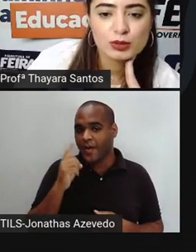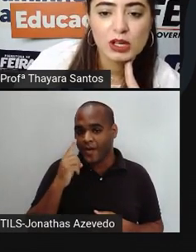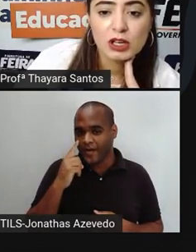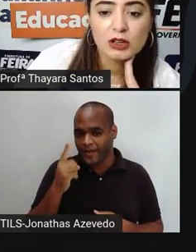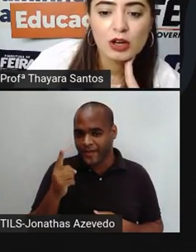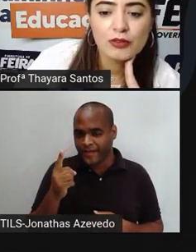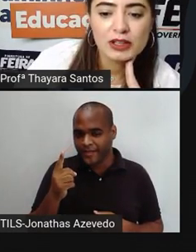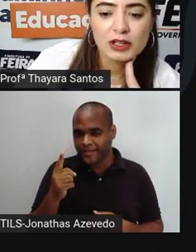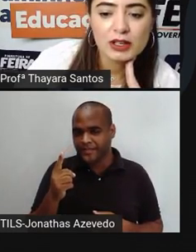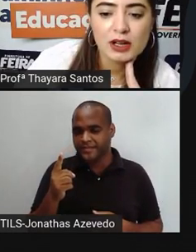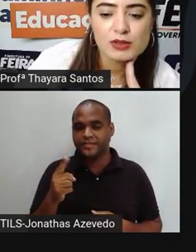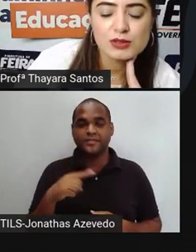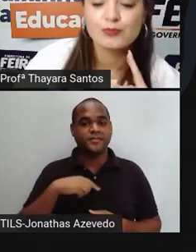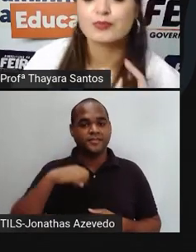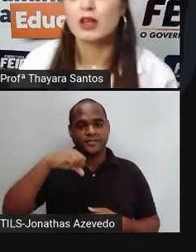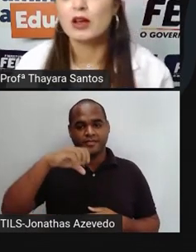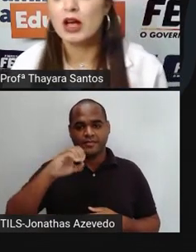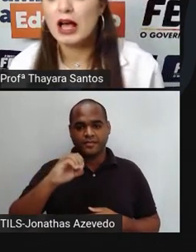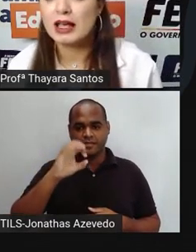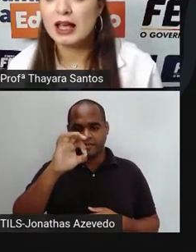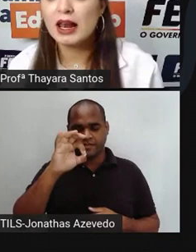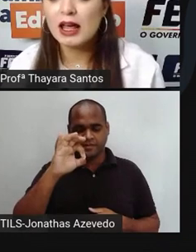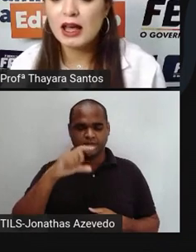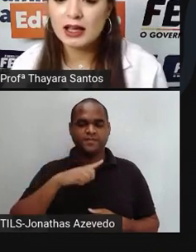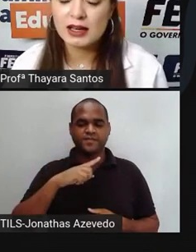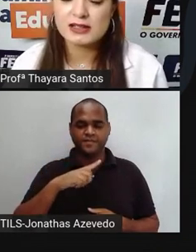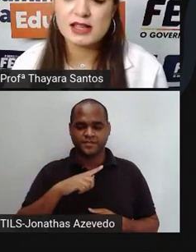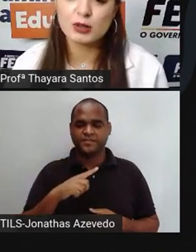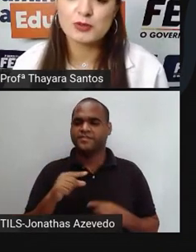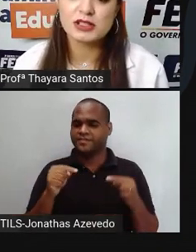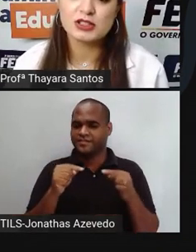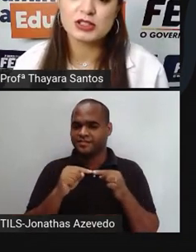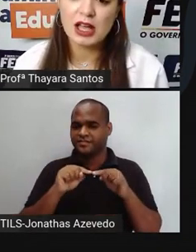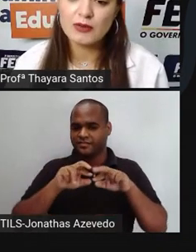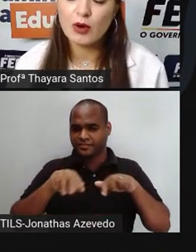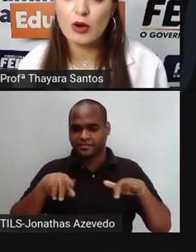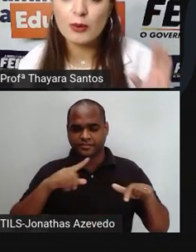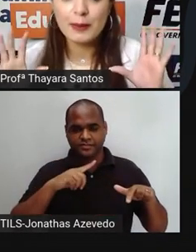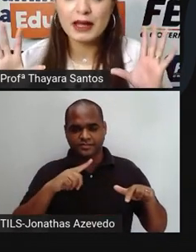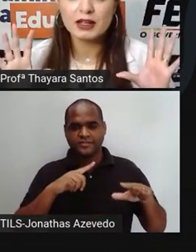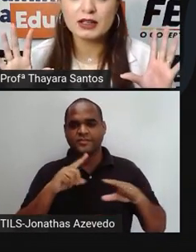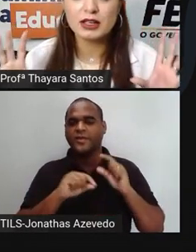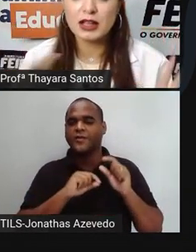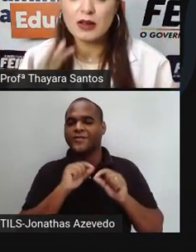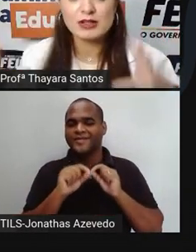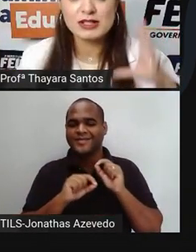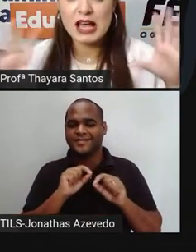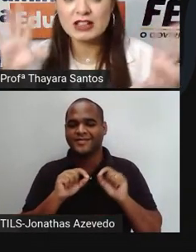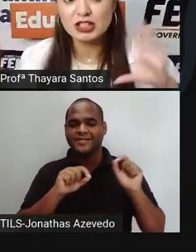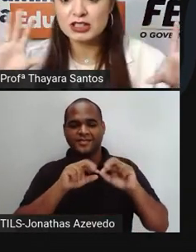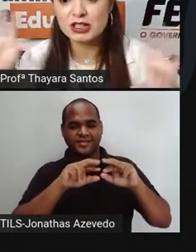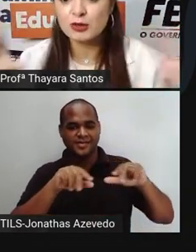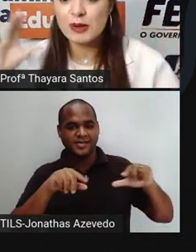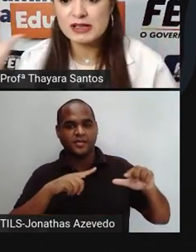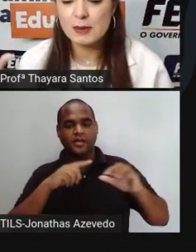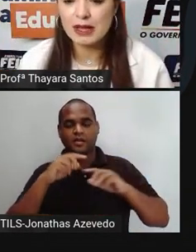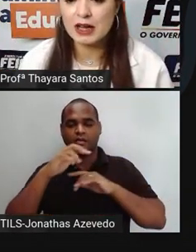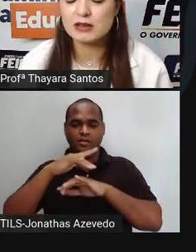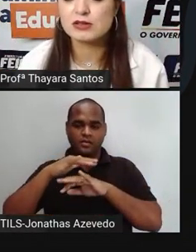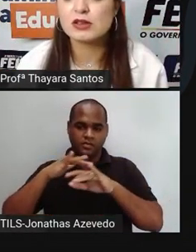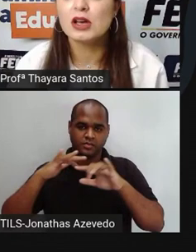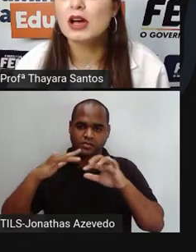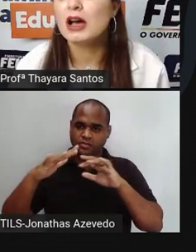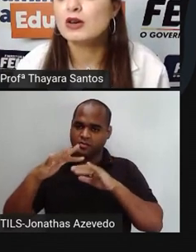Pronto. 90 graus. Aqueles átomos que estavam se agitando e bem